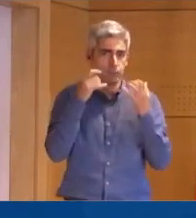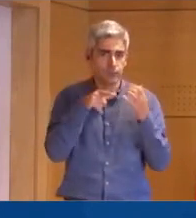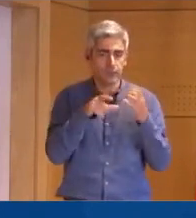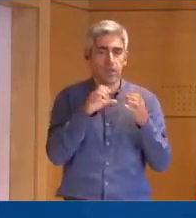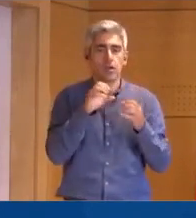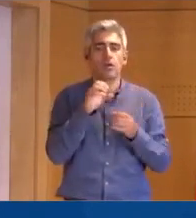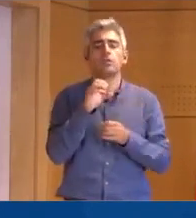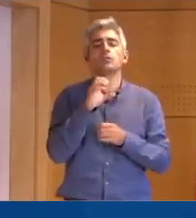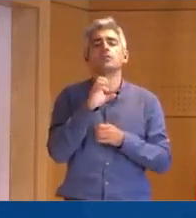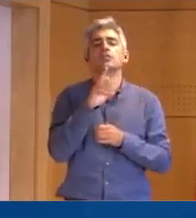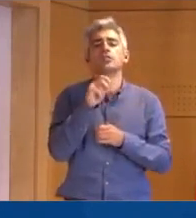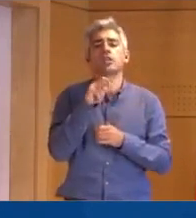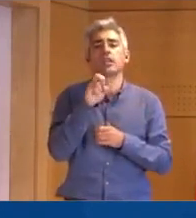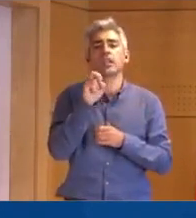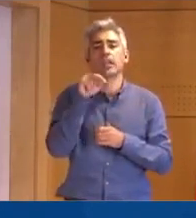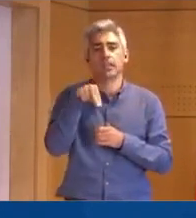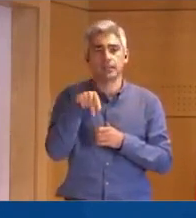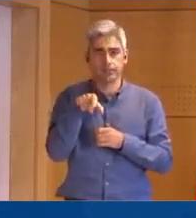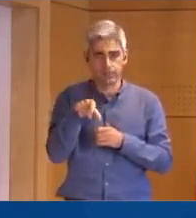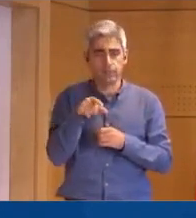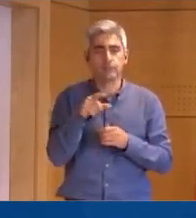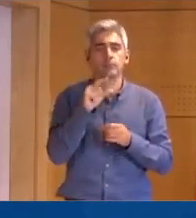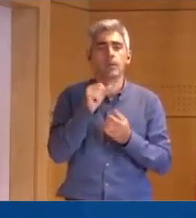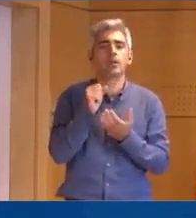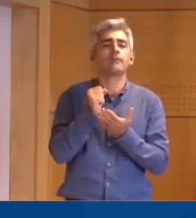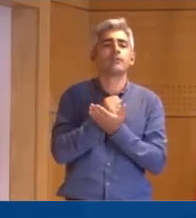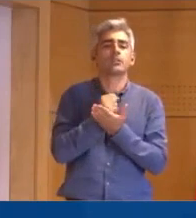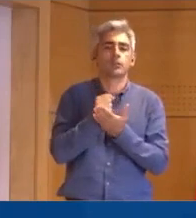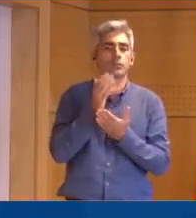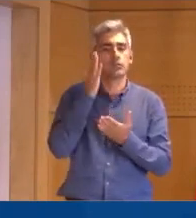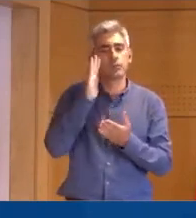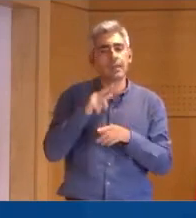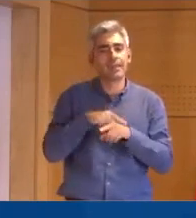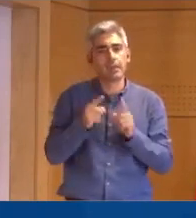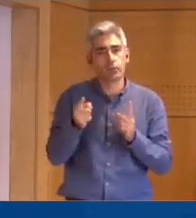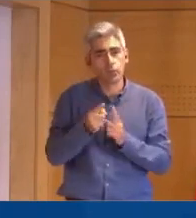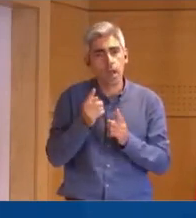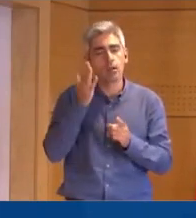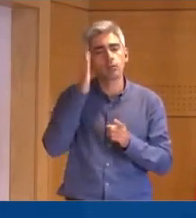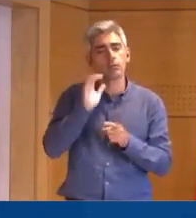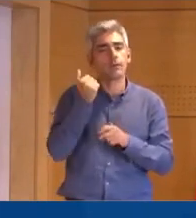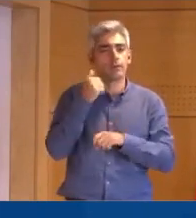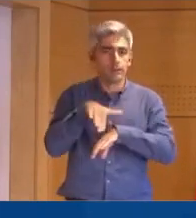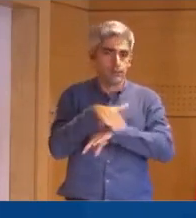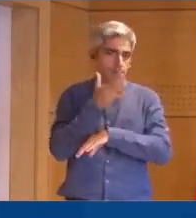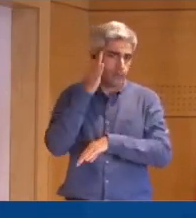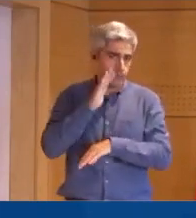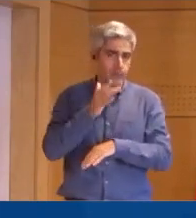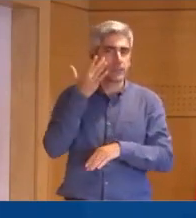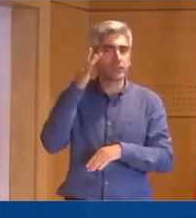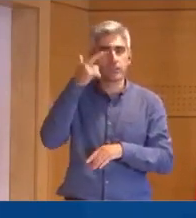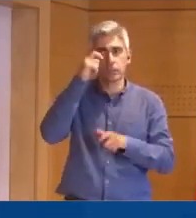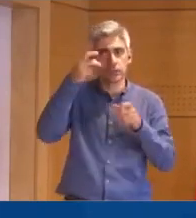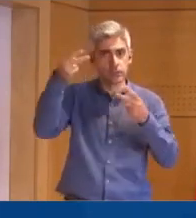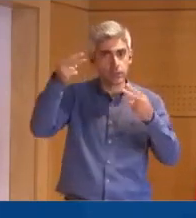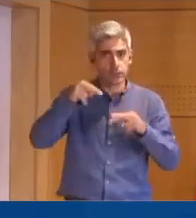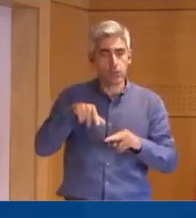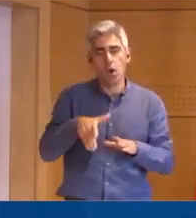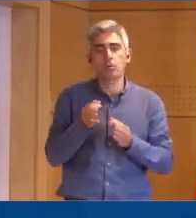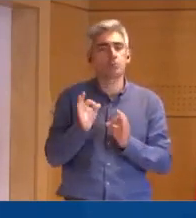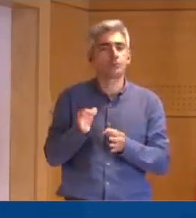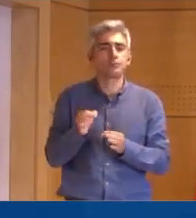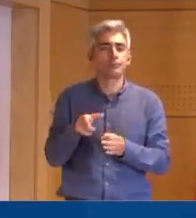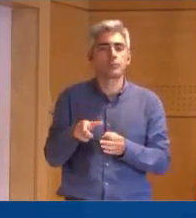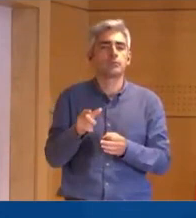Schengen. Em consequência do âmbito da concessão de vistos de estado temporário e visto de residência para cidadão estrangeiro, dispensa-se